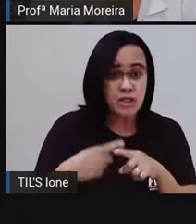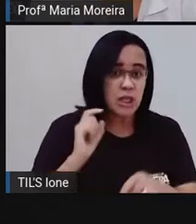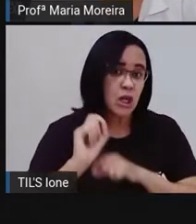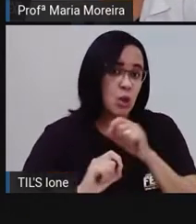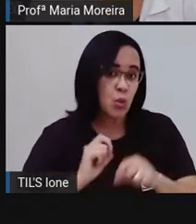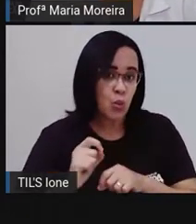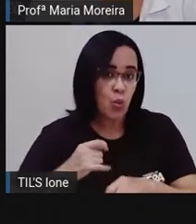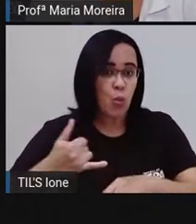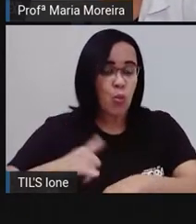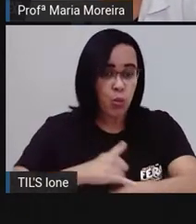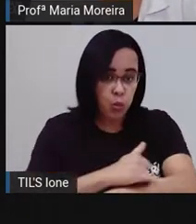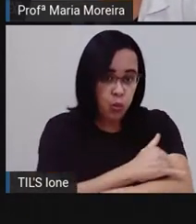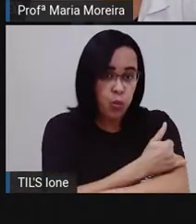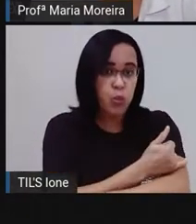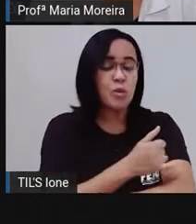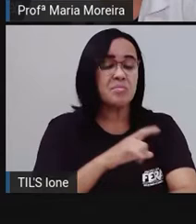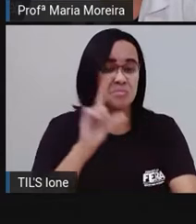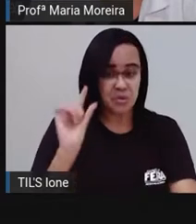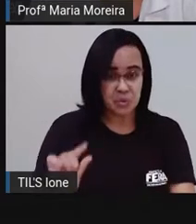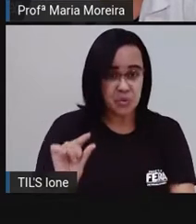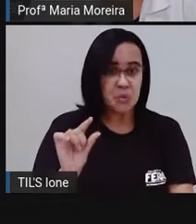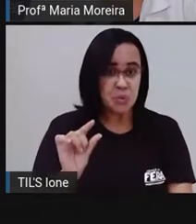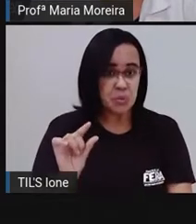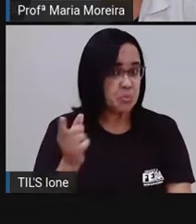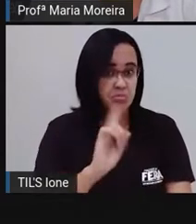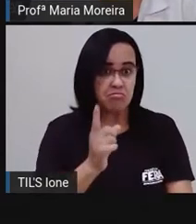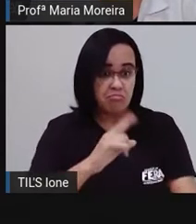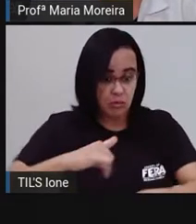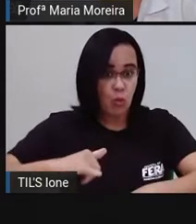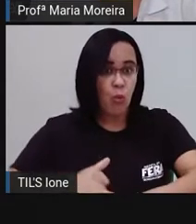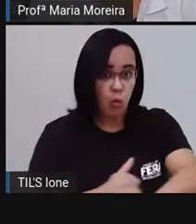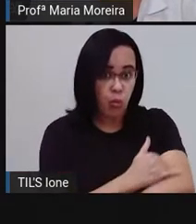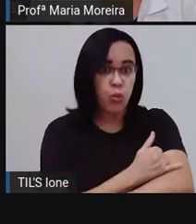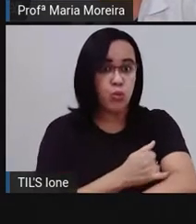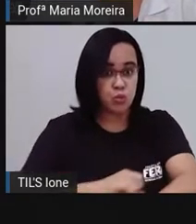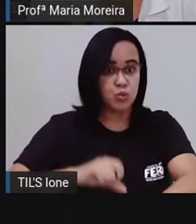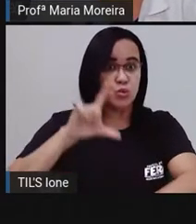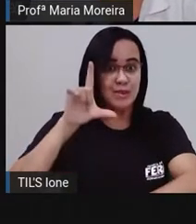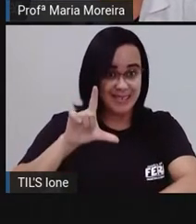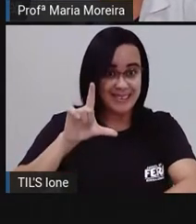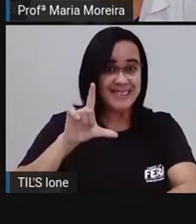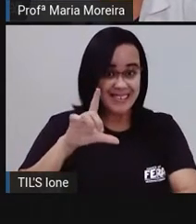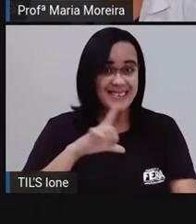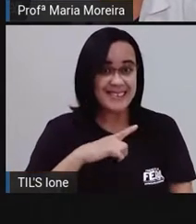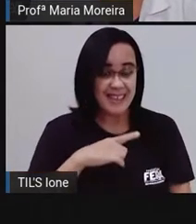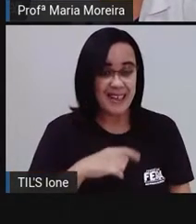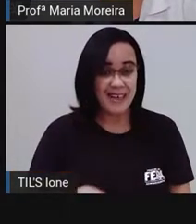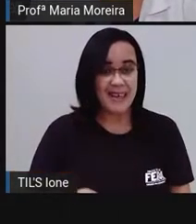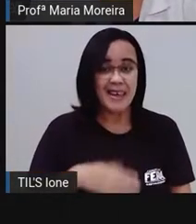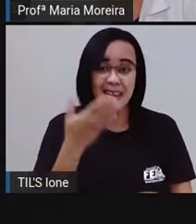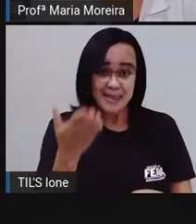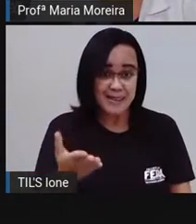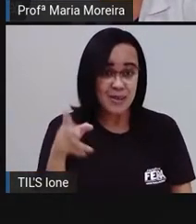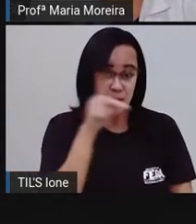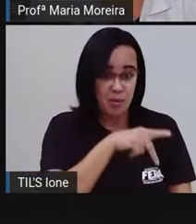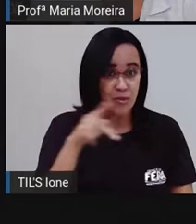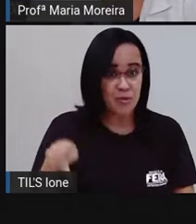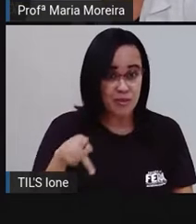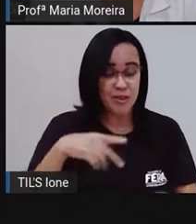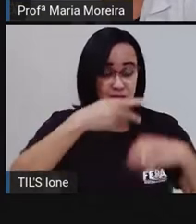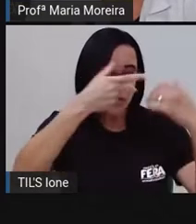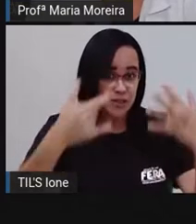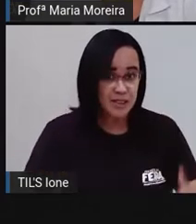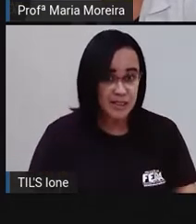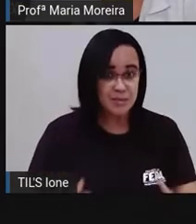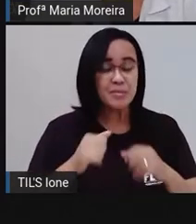nutricionista Maria Lúcia Polônio, professora da Universidade Federal do Estado do Rio de Janeiro, Unirio.